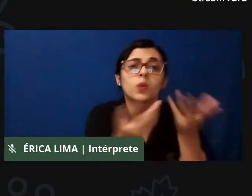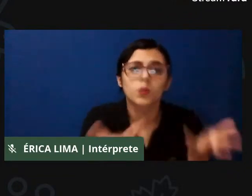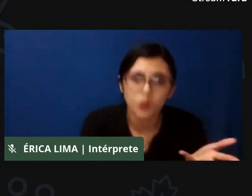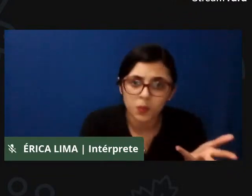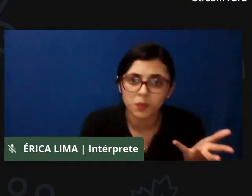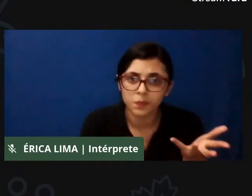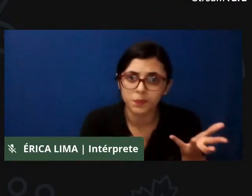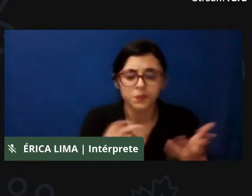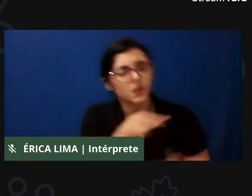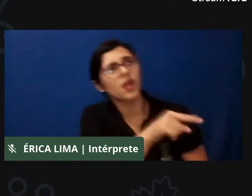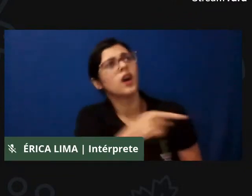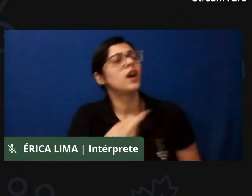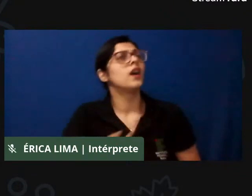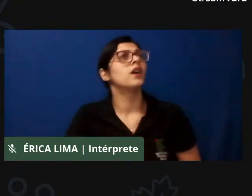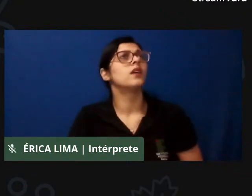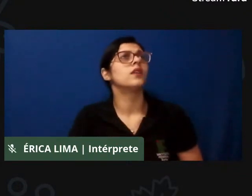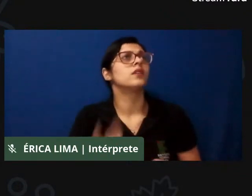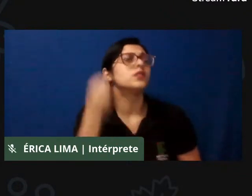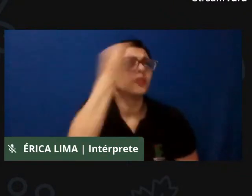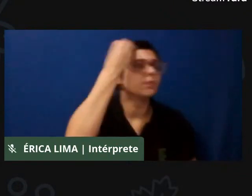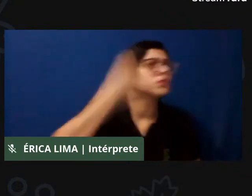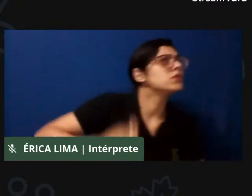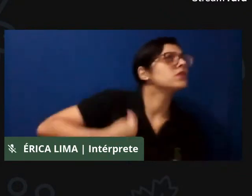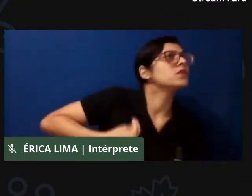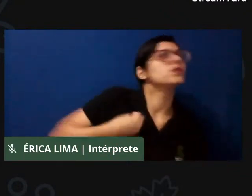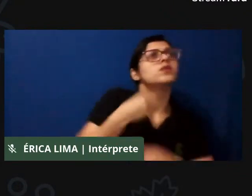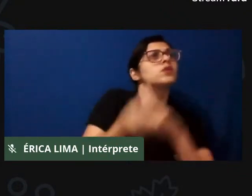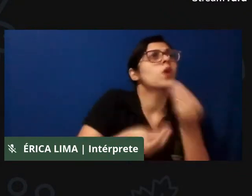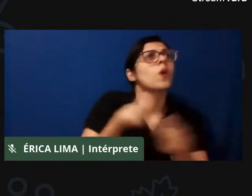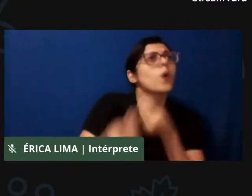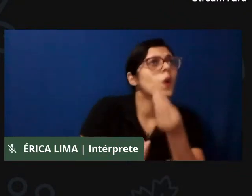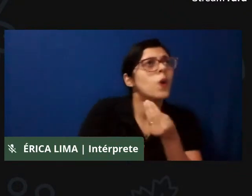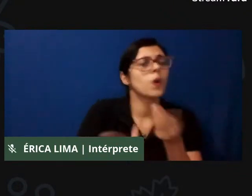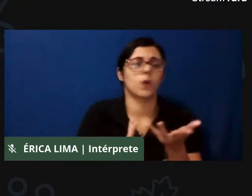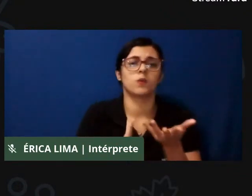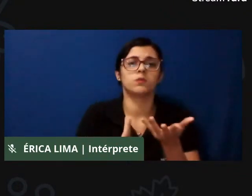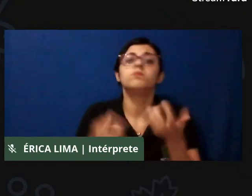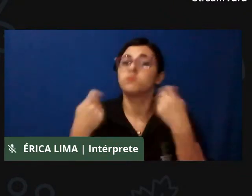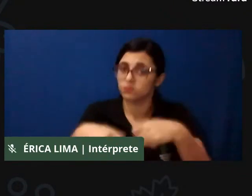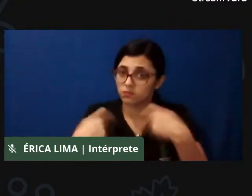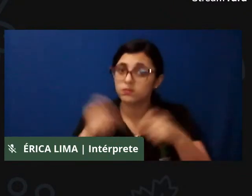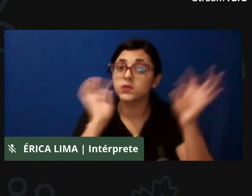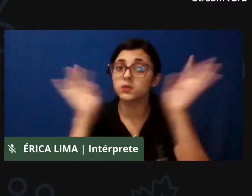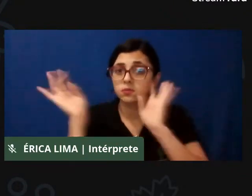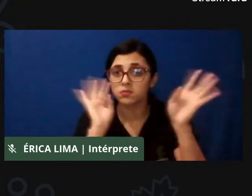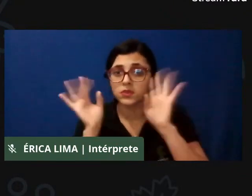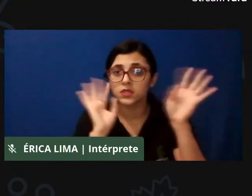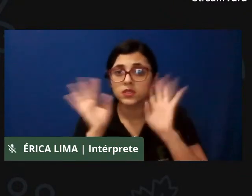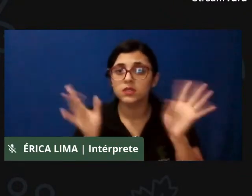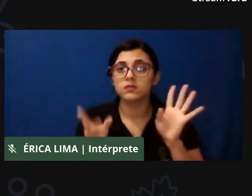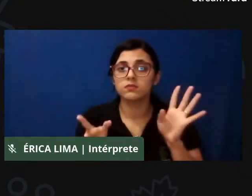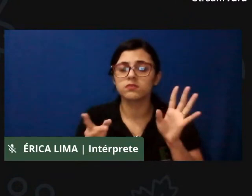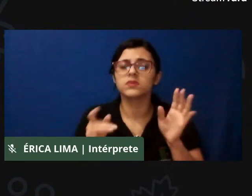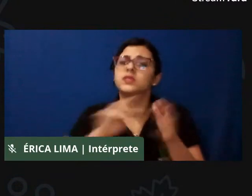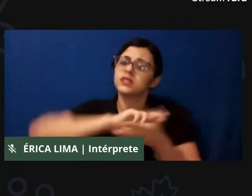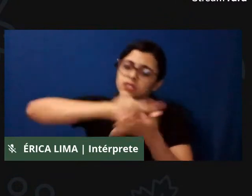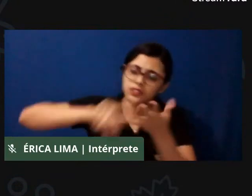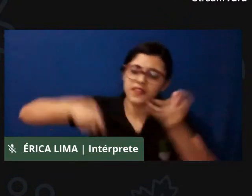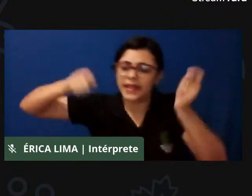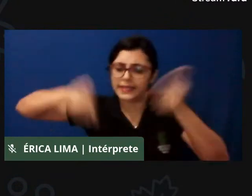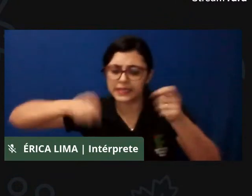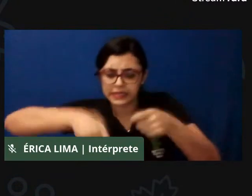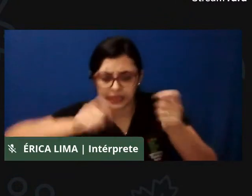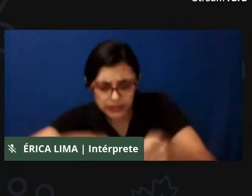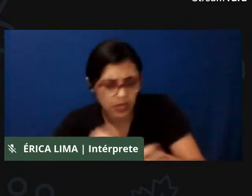com o que a gente pensa também como possibilidades para seguir, né,